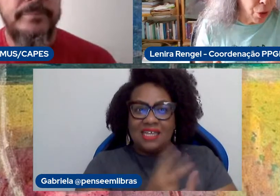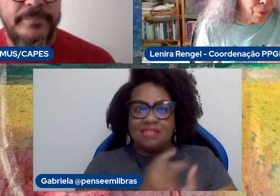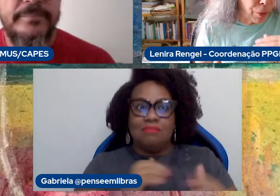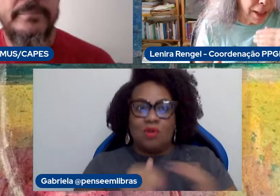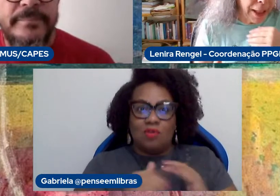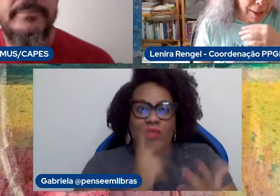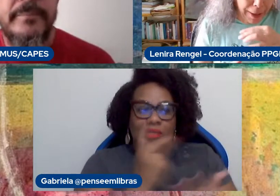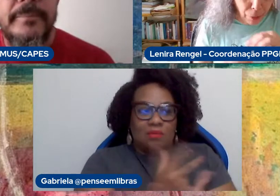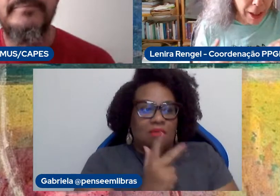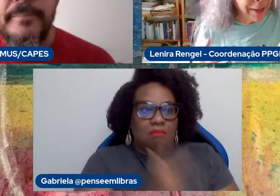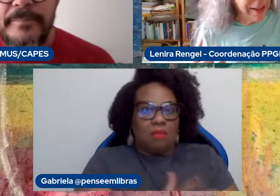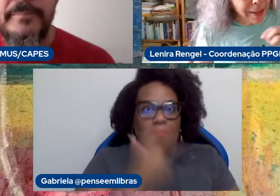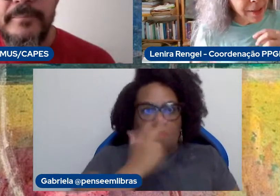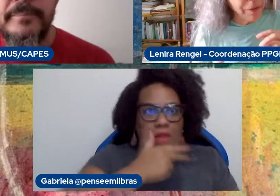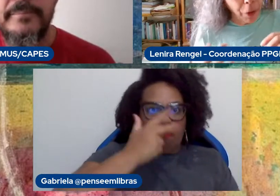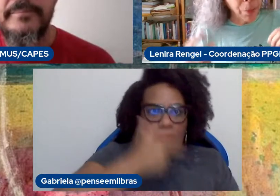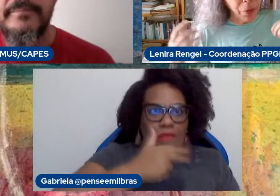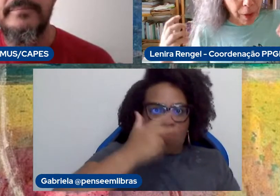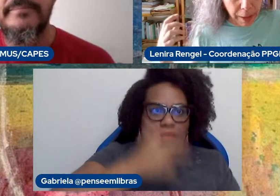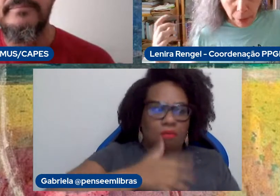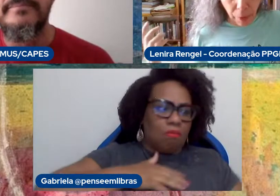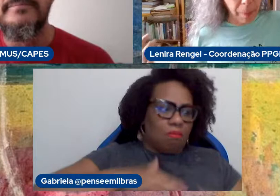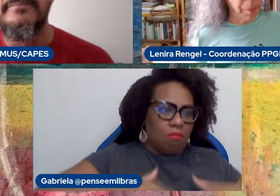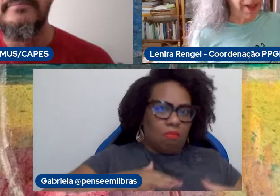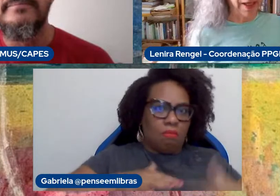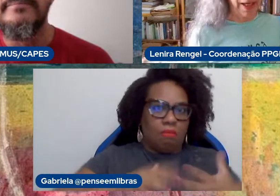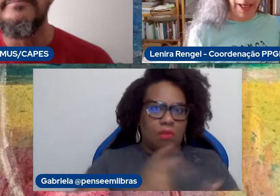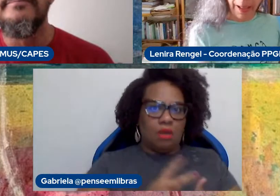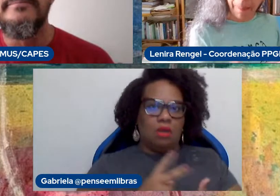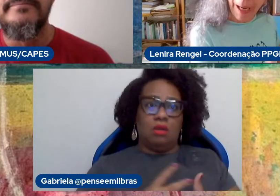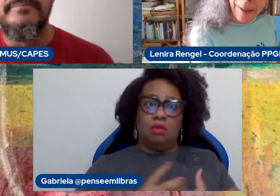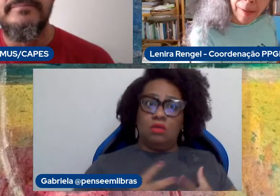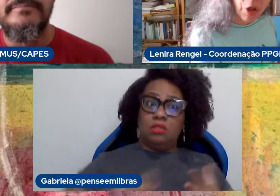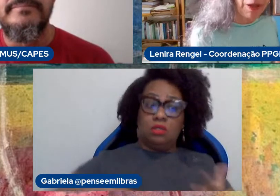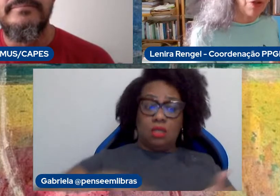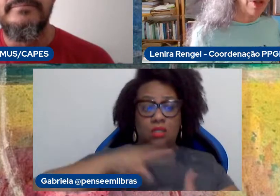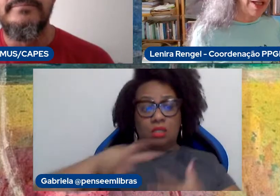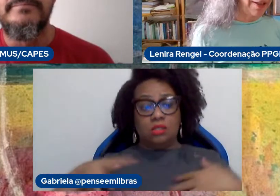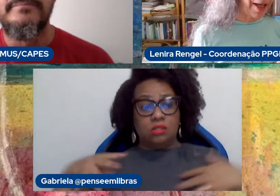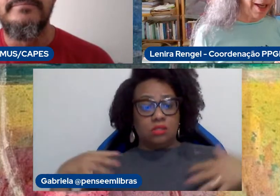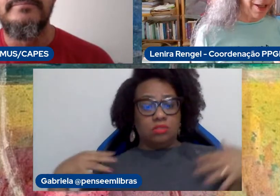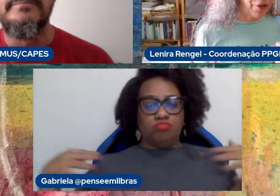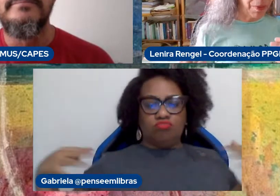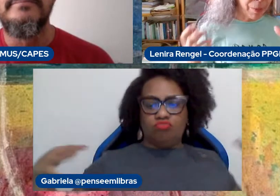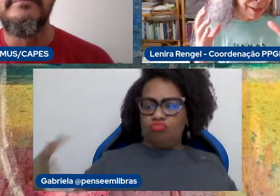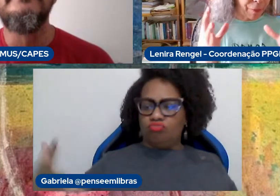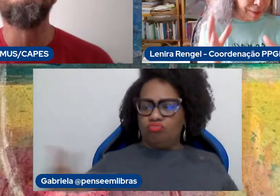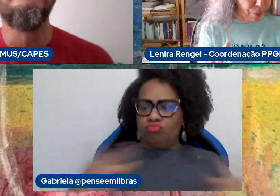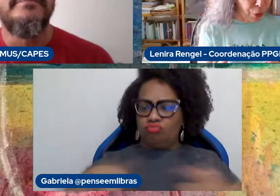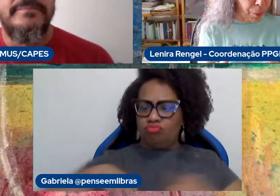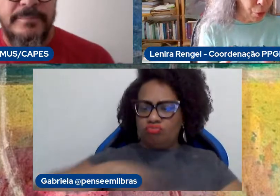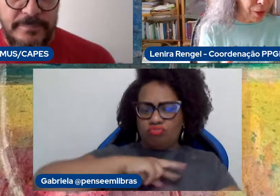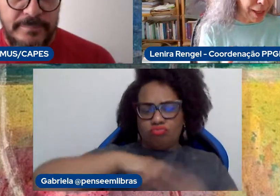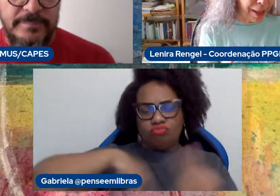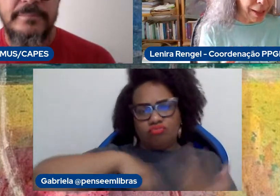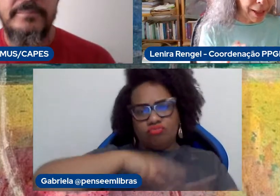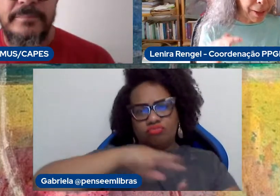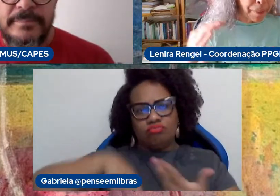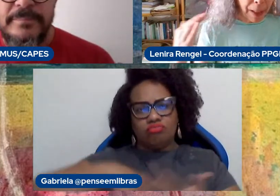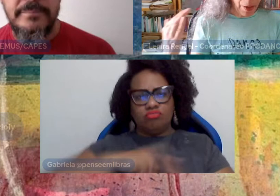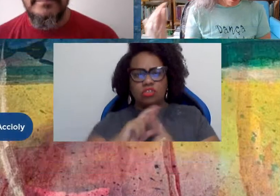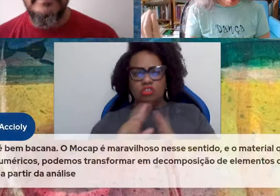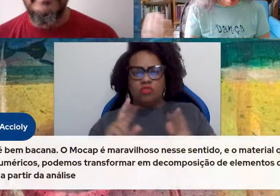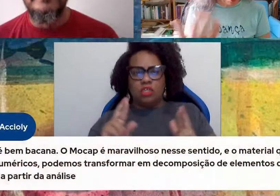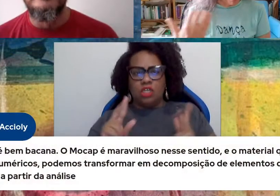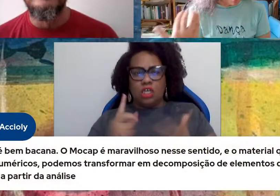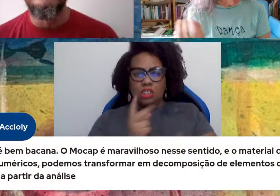repetitivo, né? Tanto que a dança foi buscando também mais tridimensionalidade, mesmo que você faça um tipo de técnica,